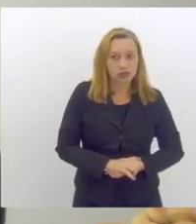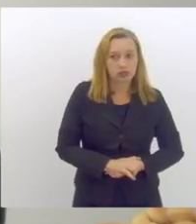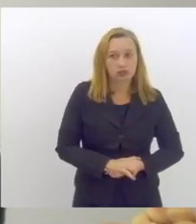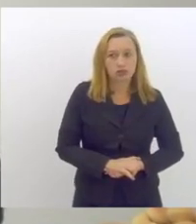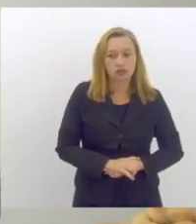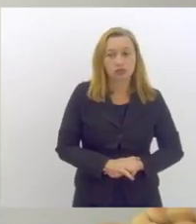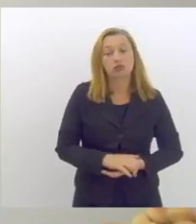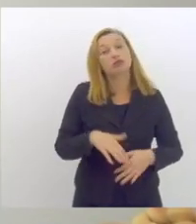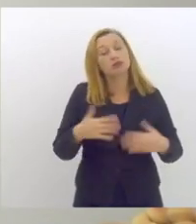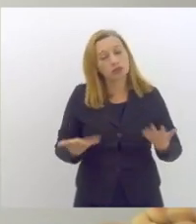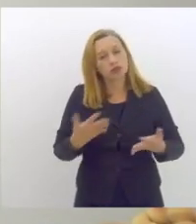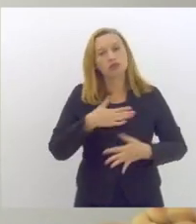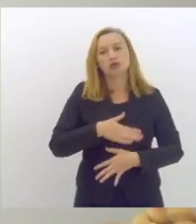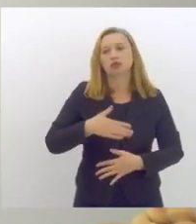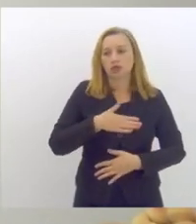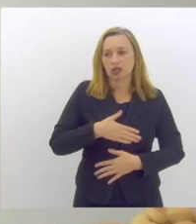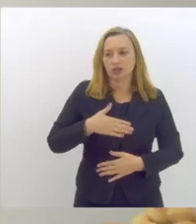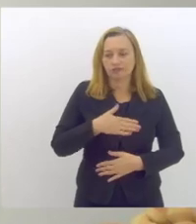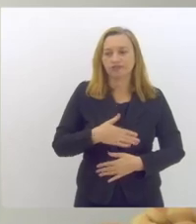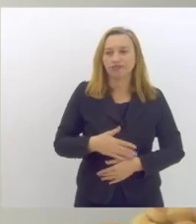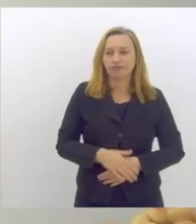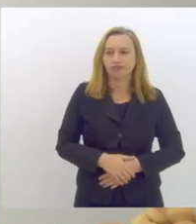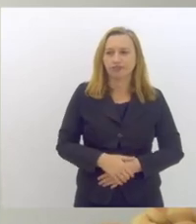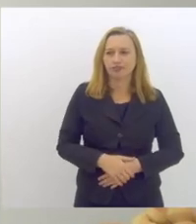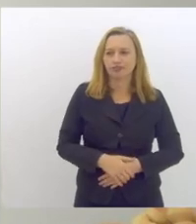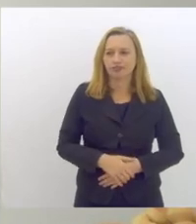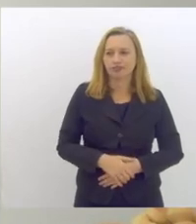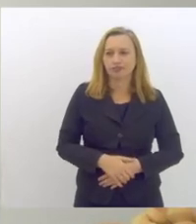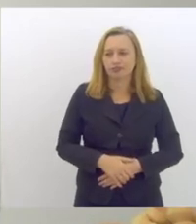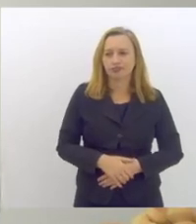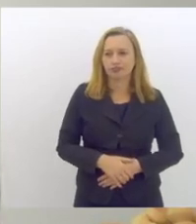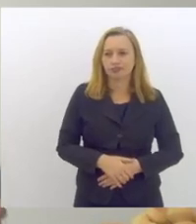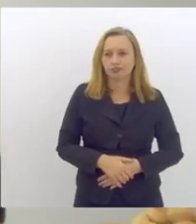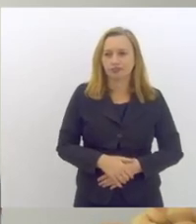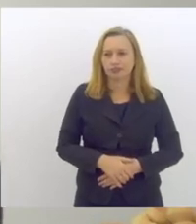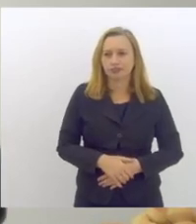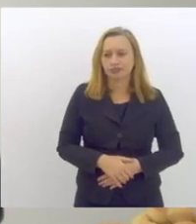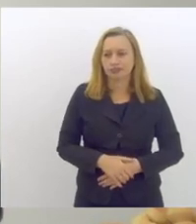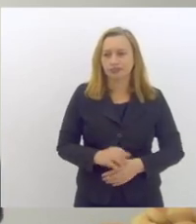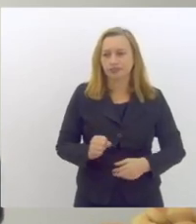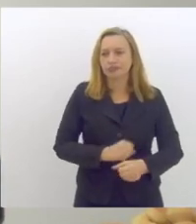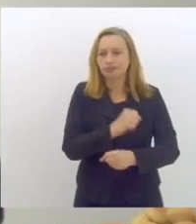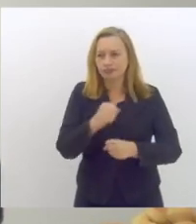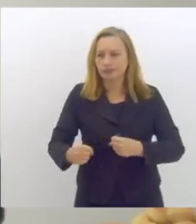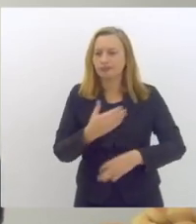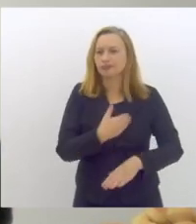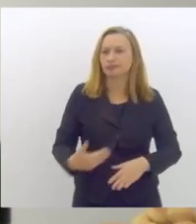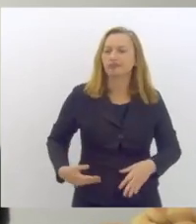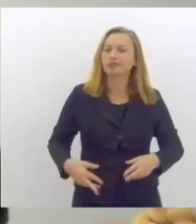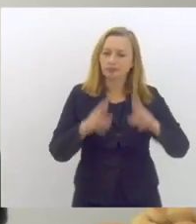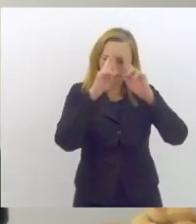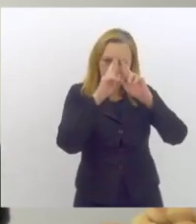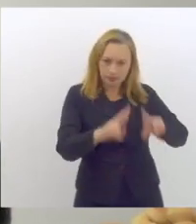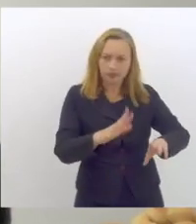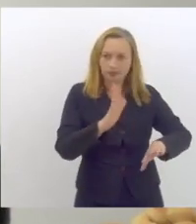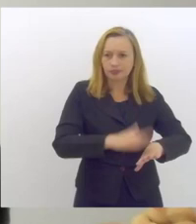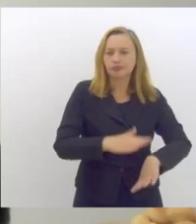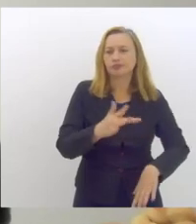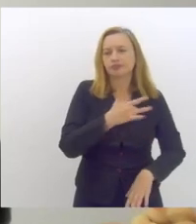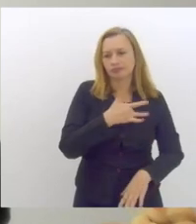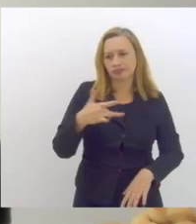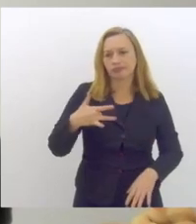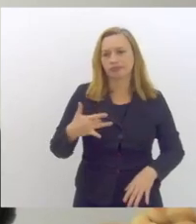então eu gostaria muito que a o poder público tivesse mais respeito pela saúde